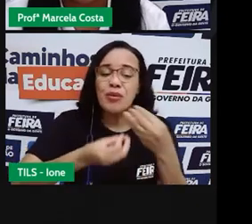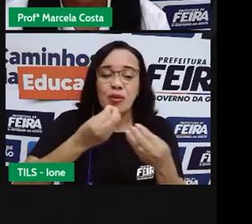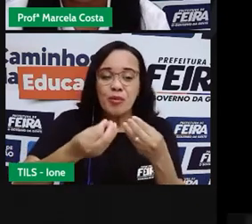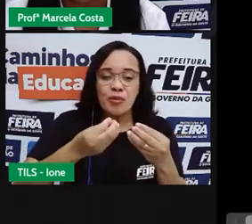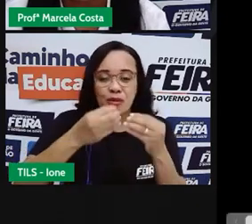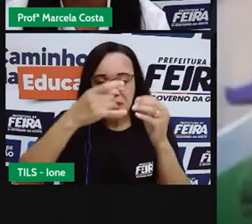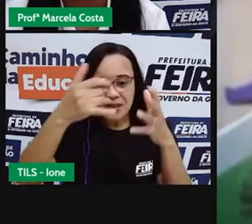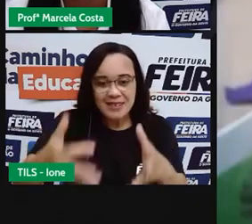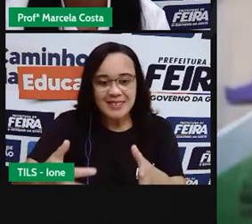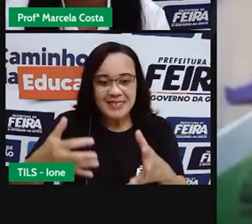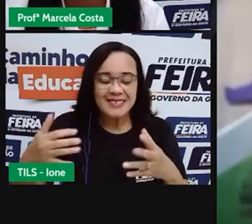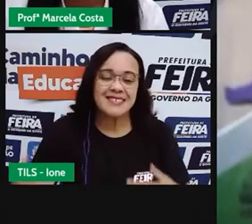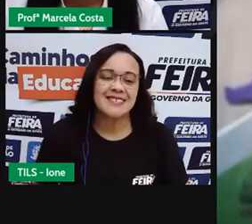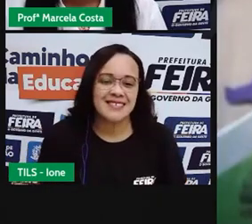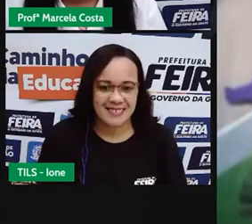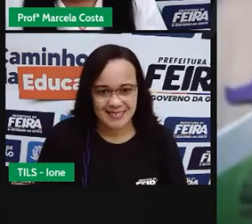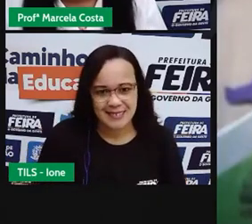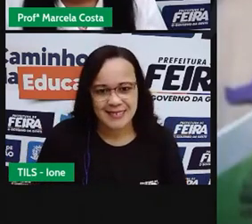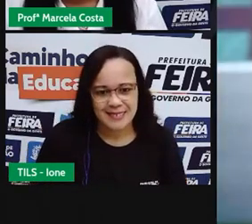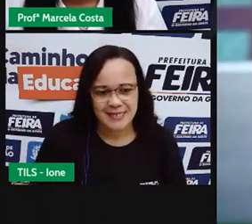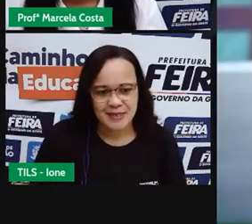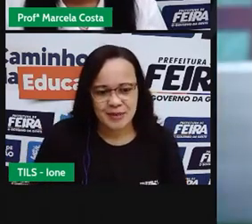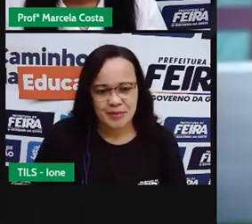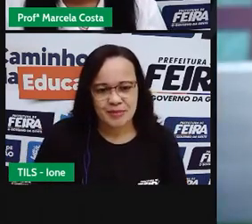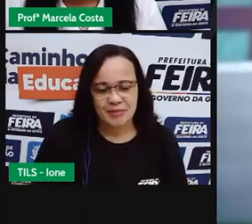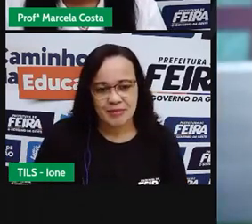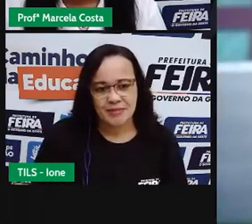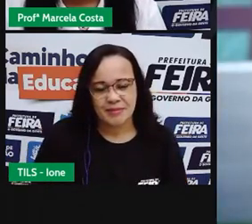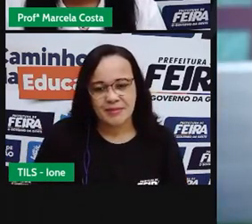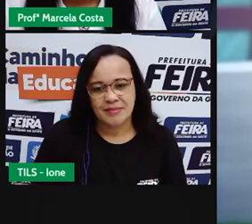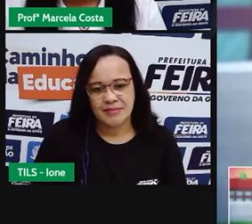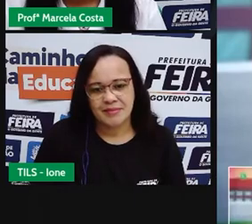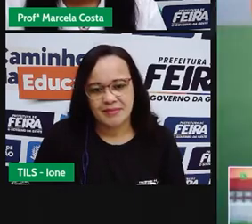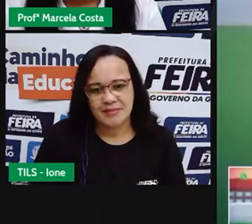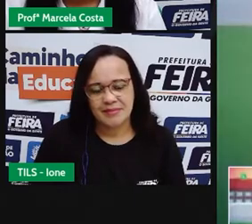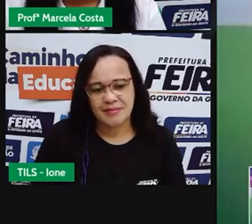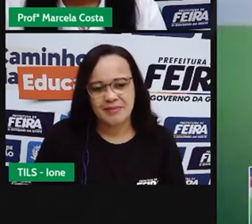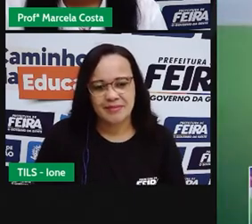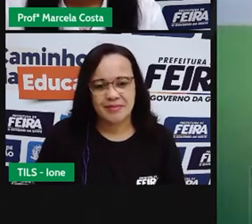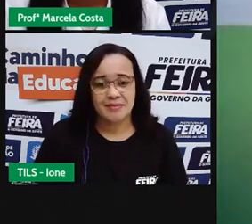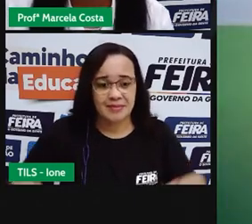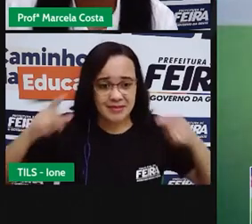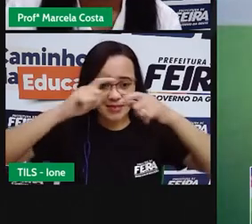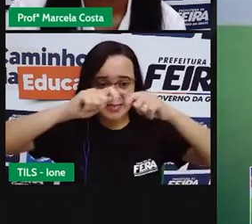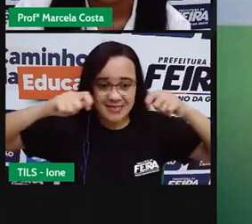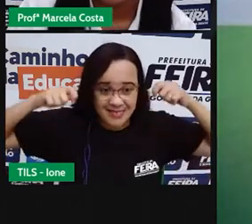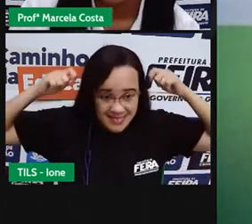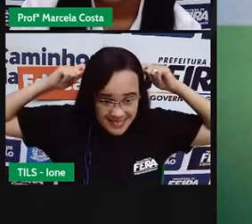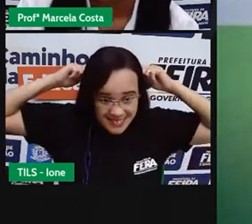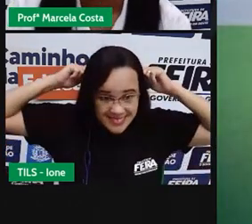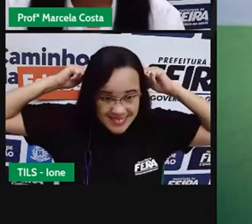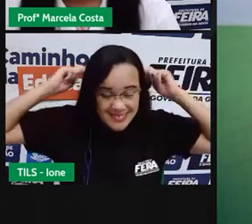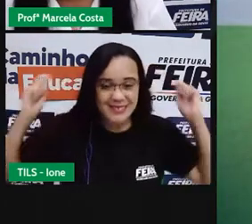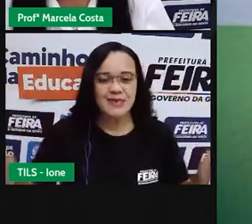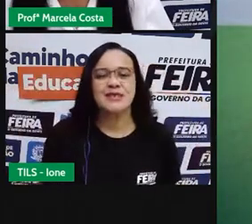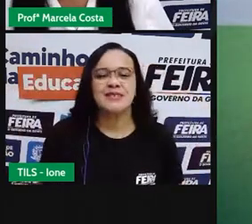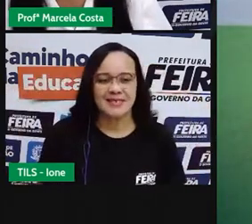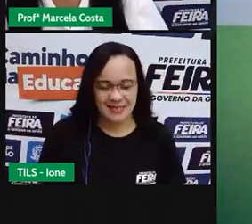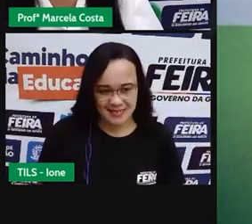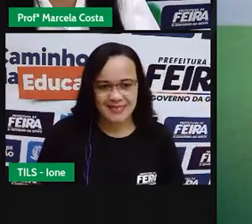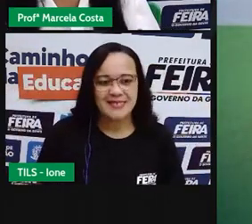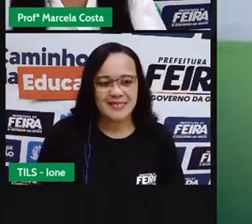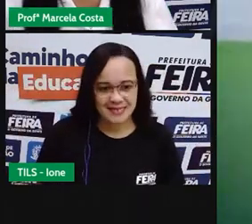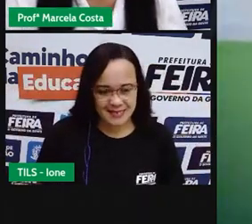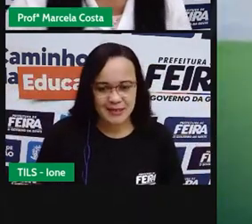Dia de brincar Apresenta Vamos brincar Vamos brincar brincar Só falta o Felipe Para a gente começar Ele entra na próxima rodada Então a